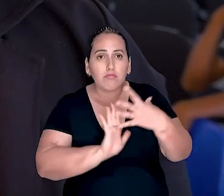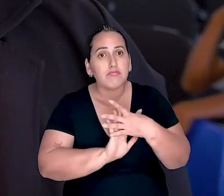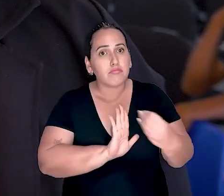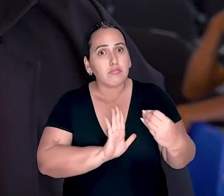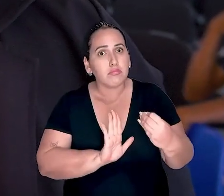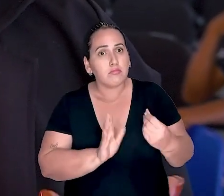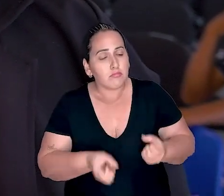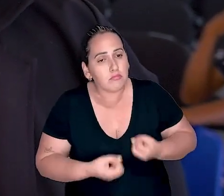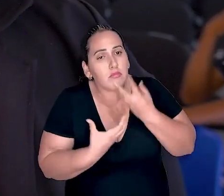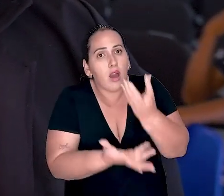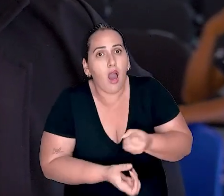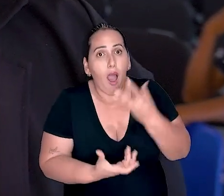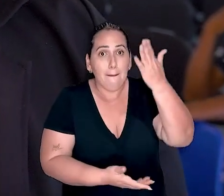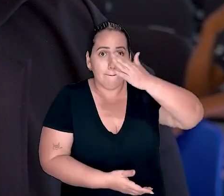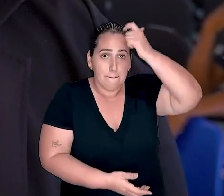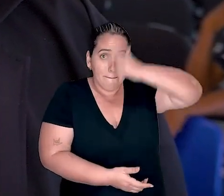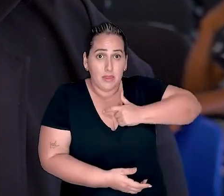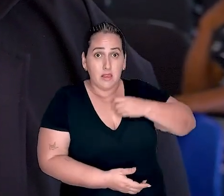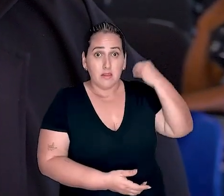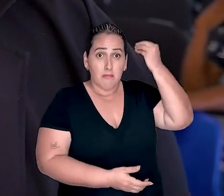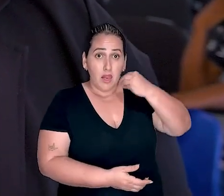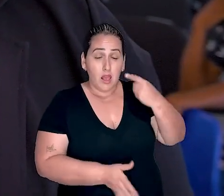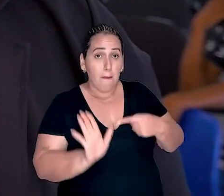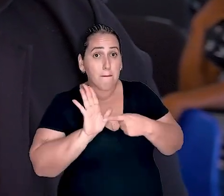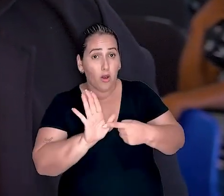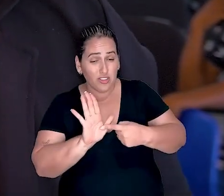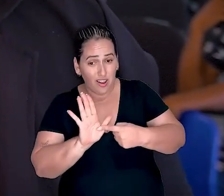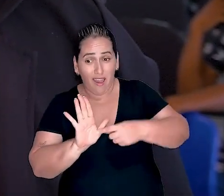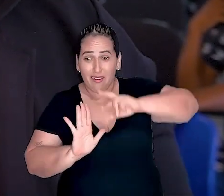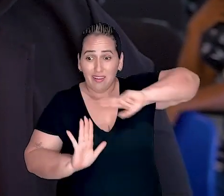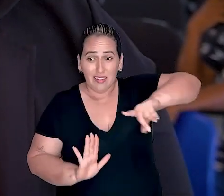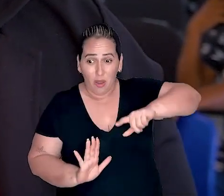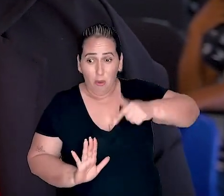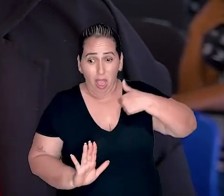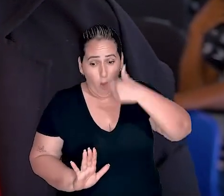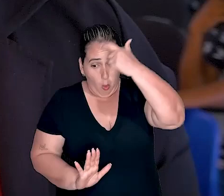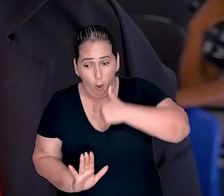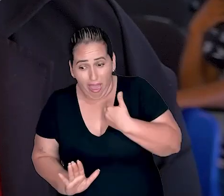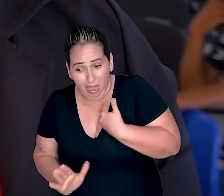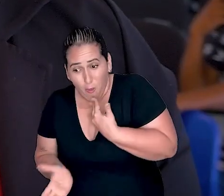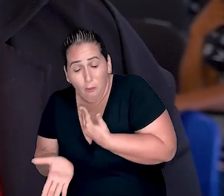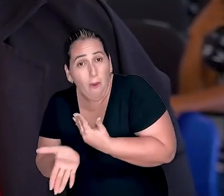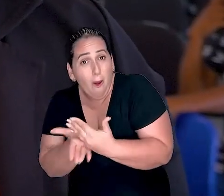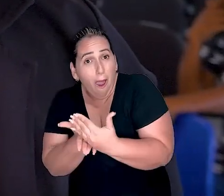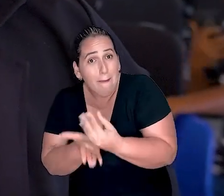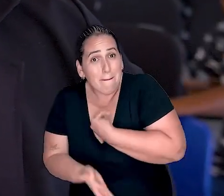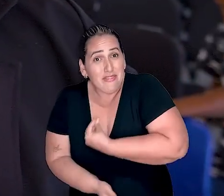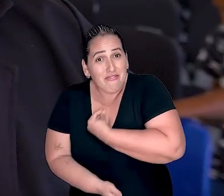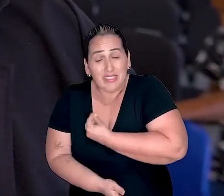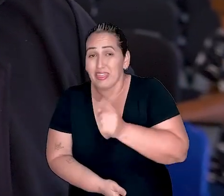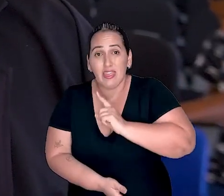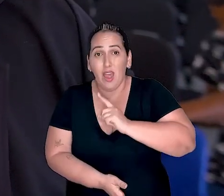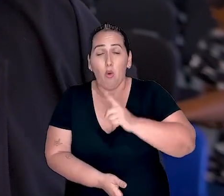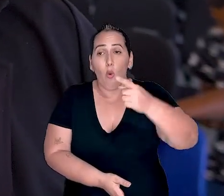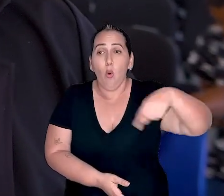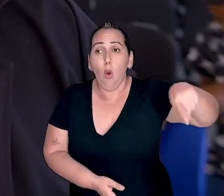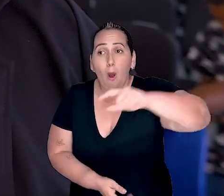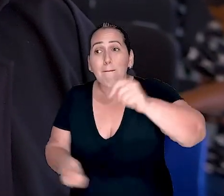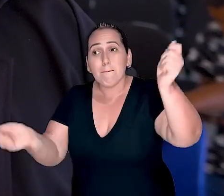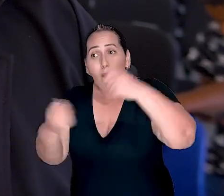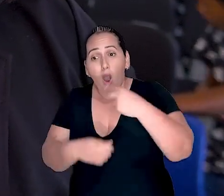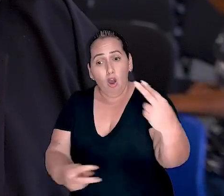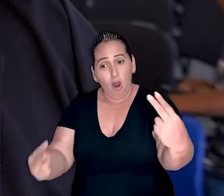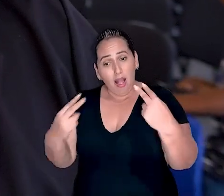experiência e mostrando a elas que não é o espaço onde elas estão inseridas que pode impedi-la. Só elas